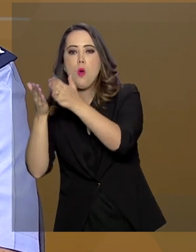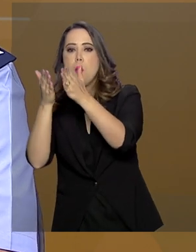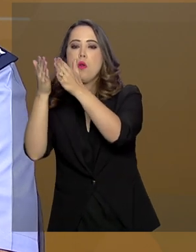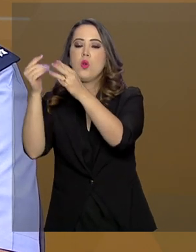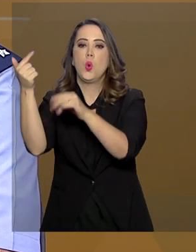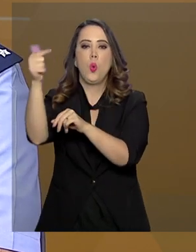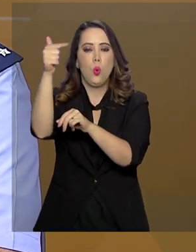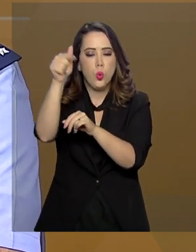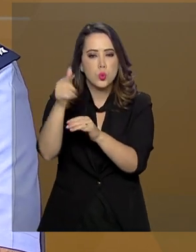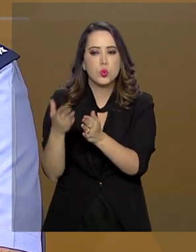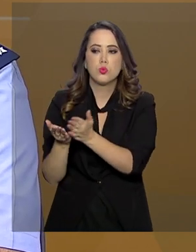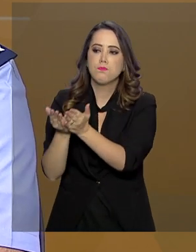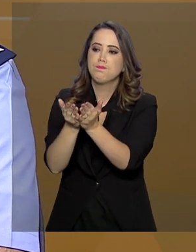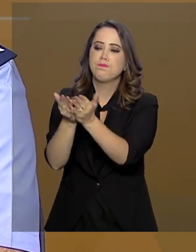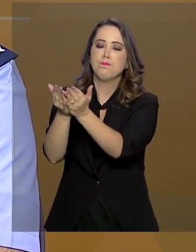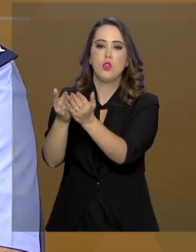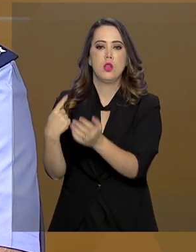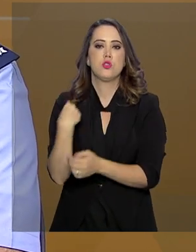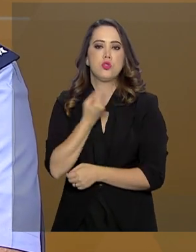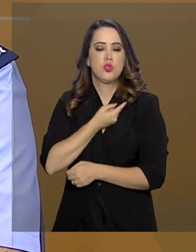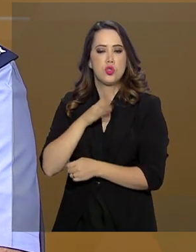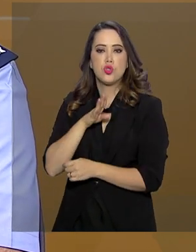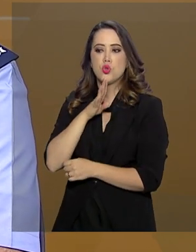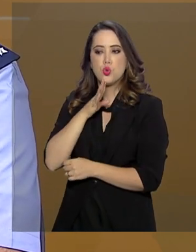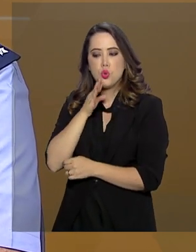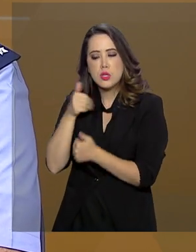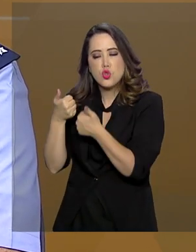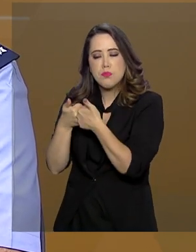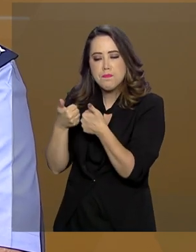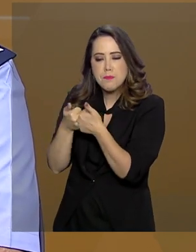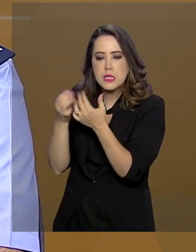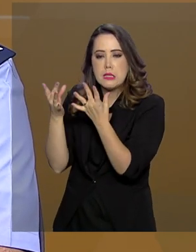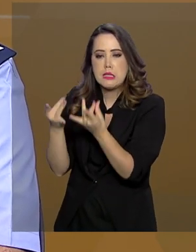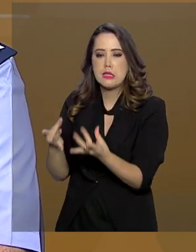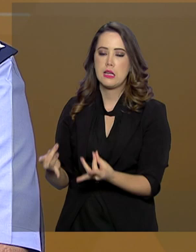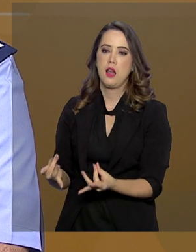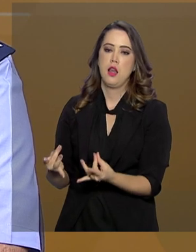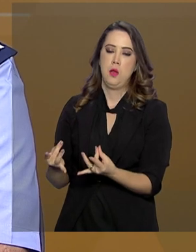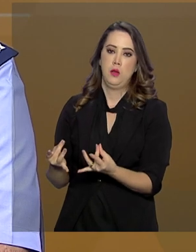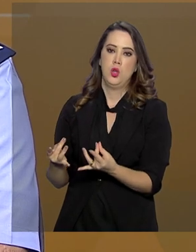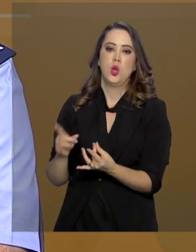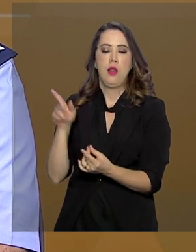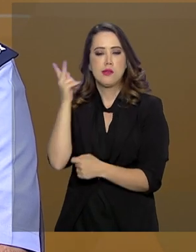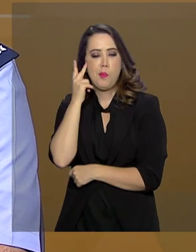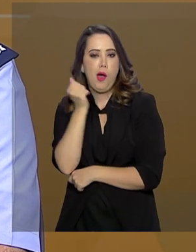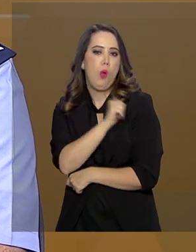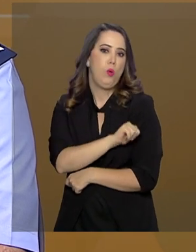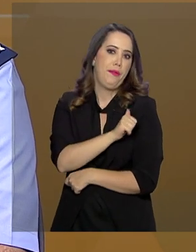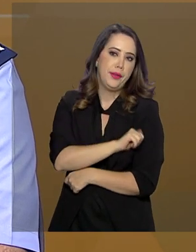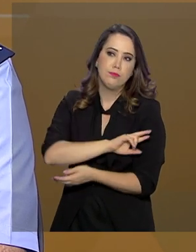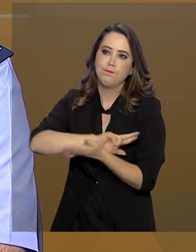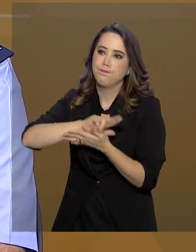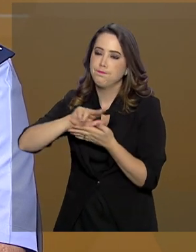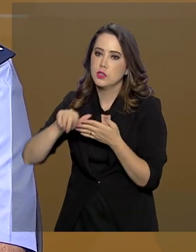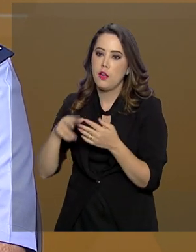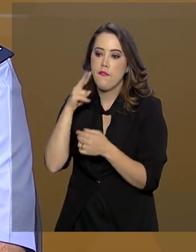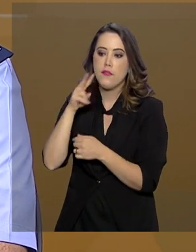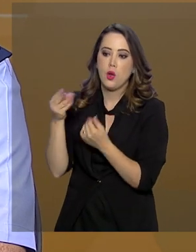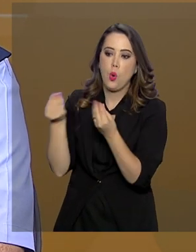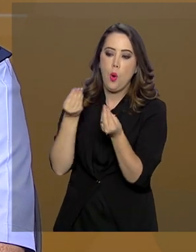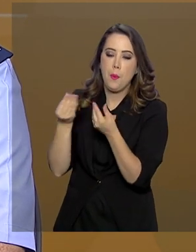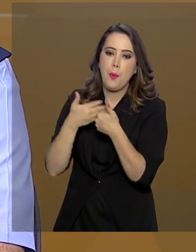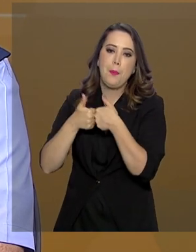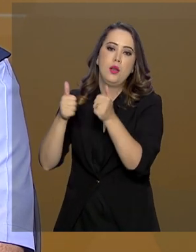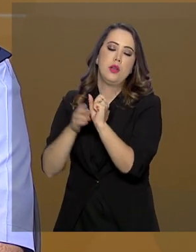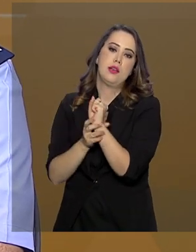Porto de Itaguaí, Porto de Santos, o maior de todos, Porto do Rio. Enfim, procuramos ver o que podemos fazer para melhorar a